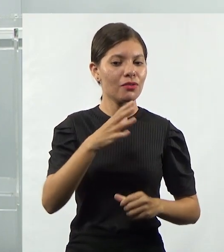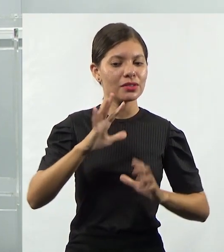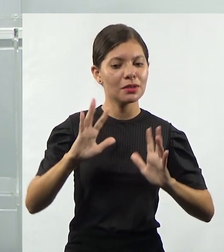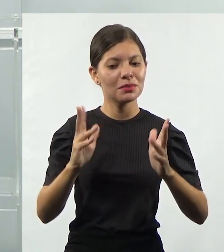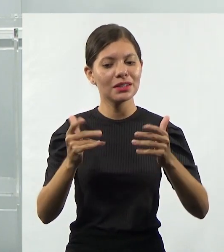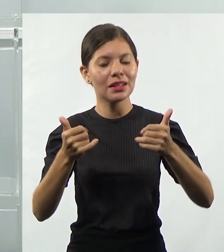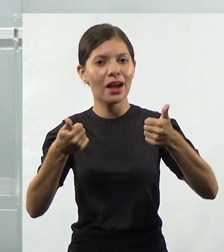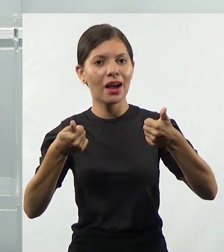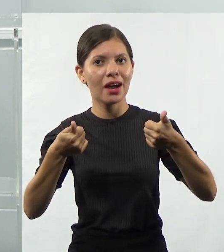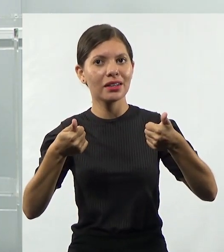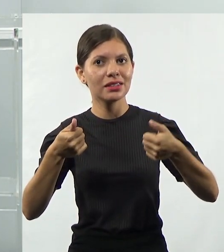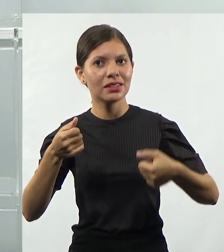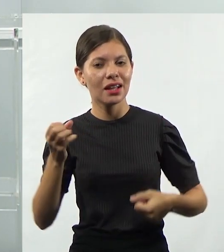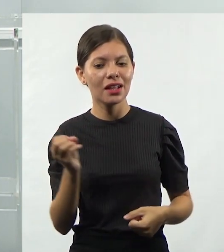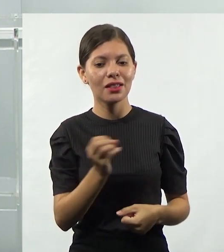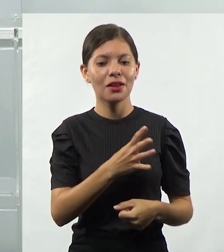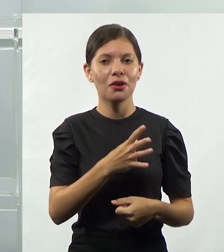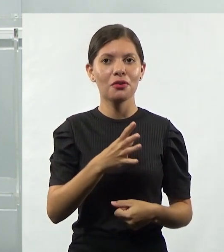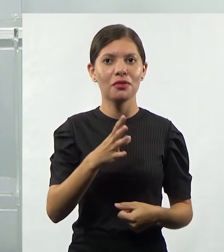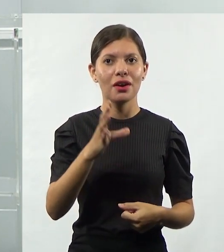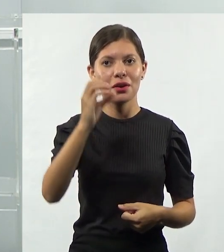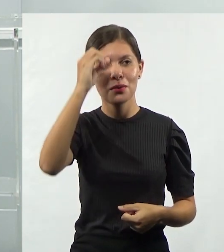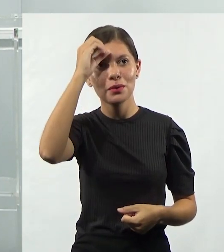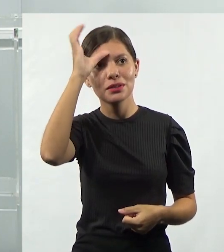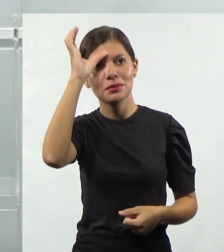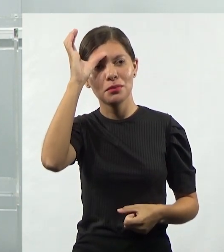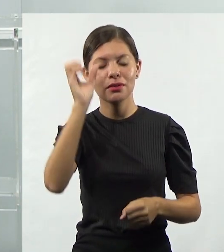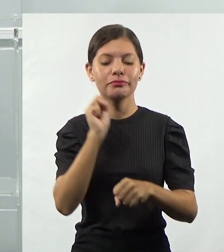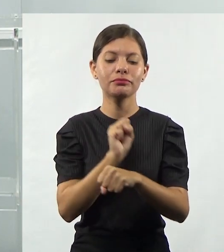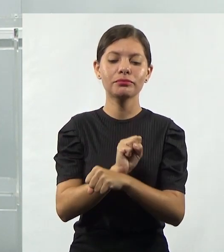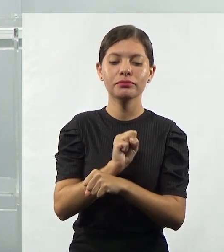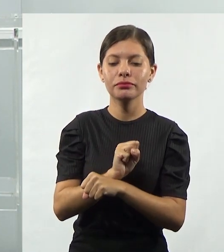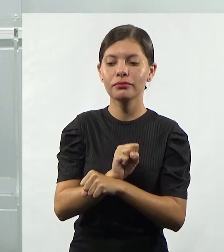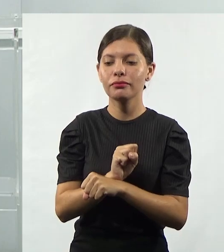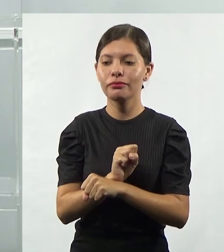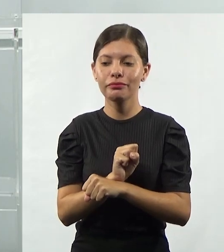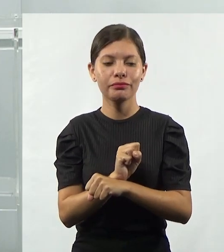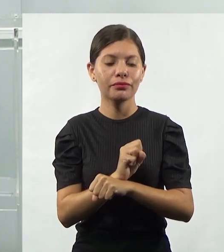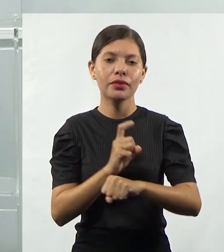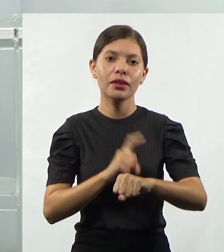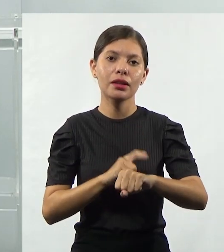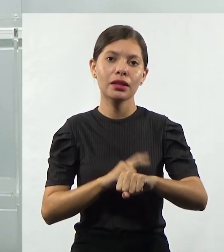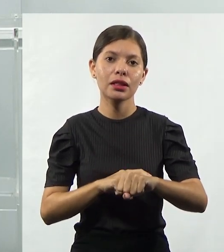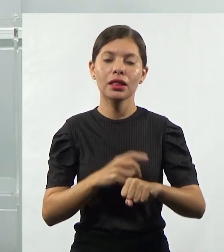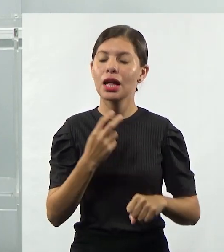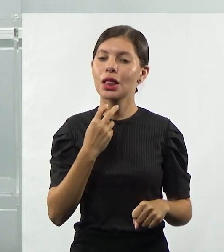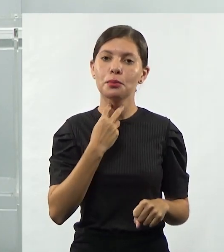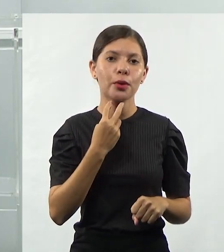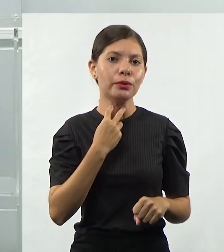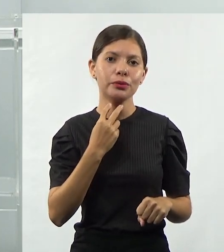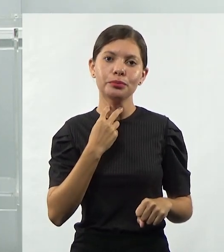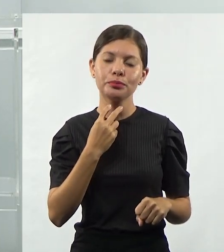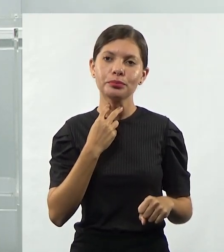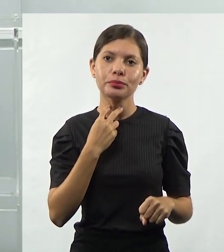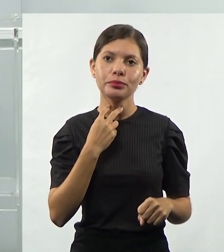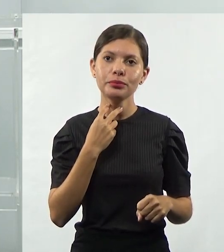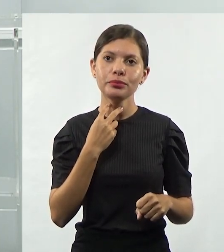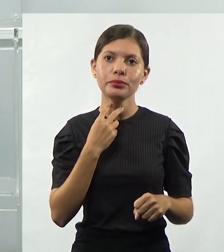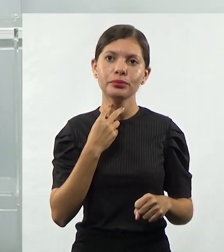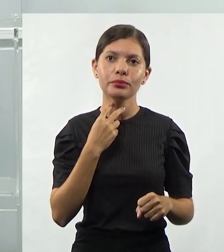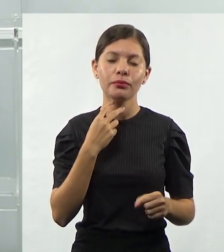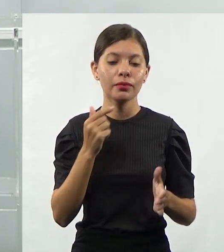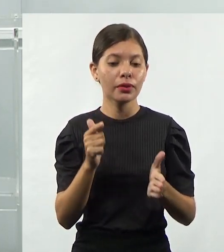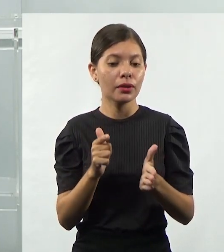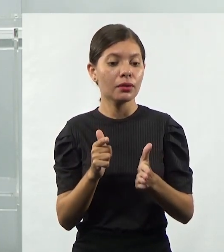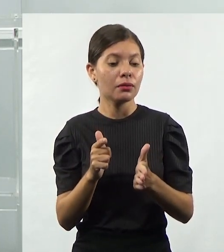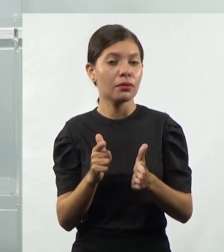habilidades, novos conhecimentos, não ficar parada no tempo. Então, esse é um papel muito importante da gestão de